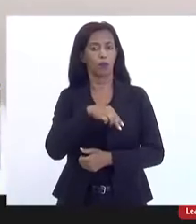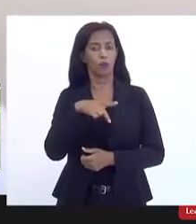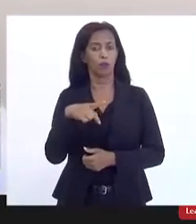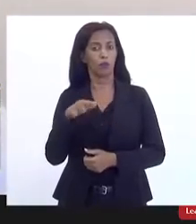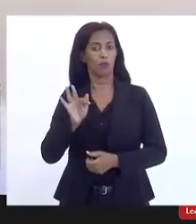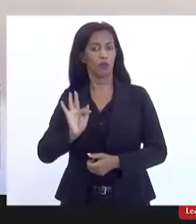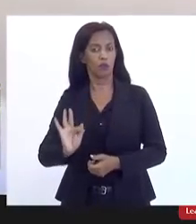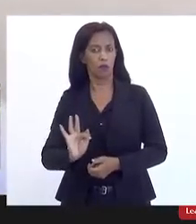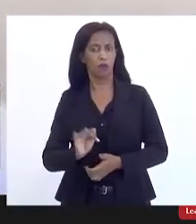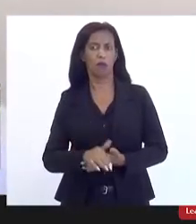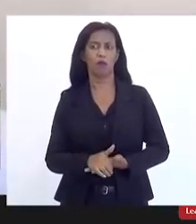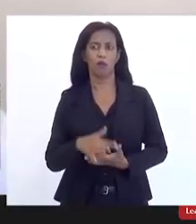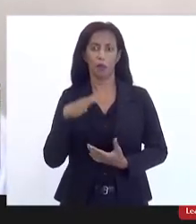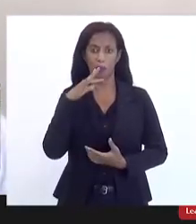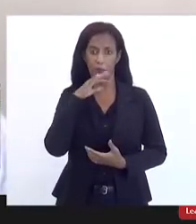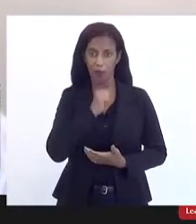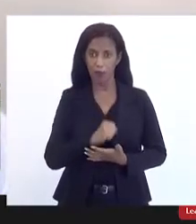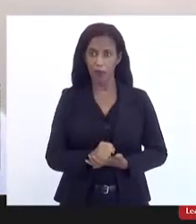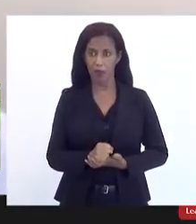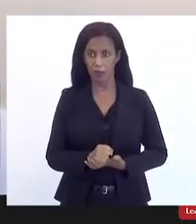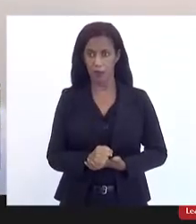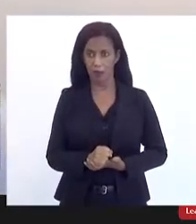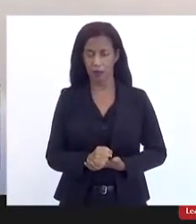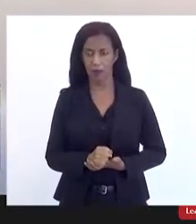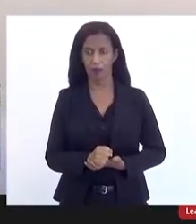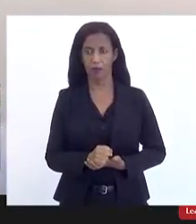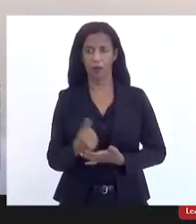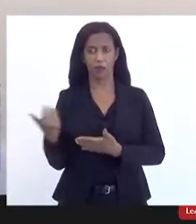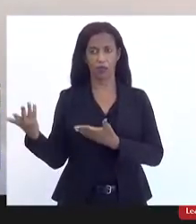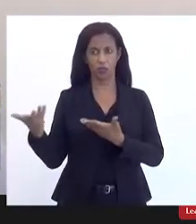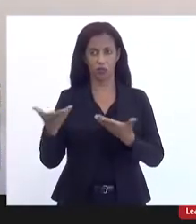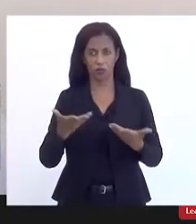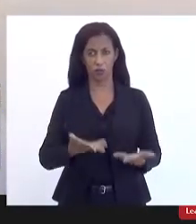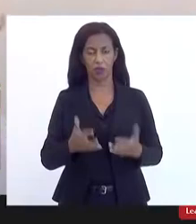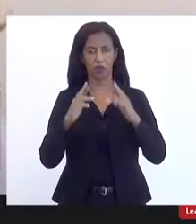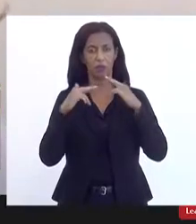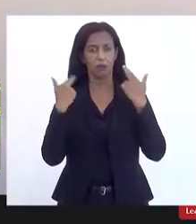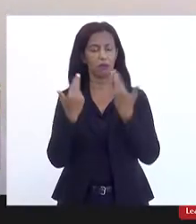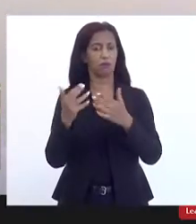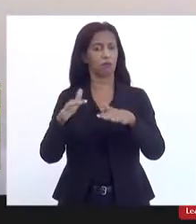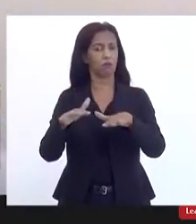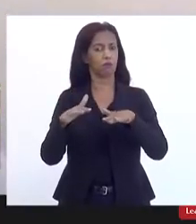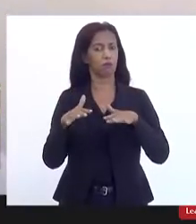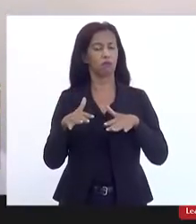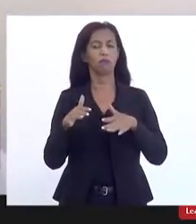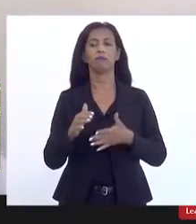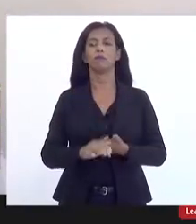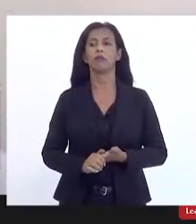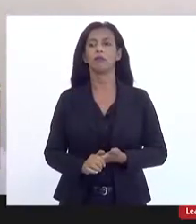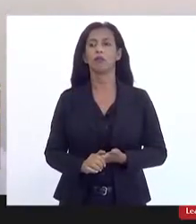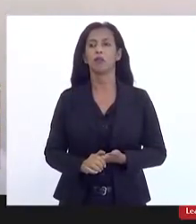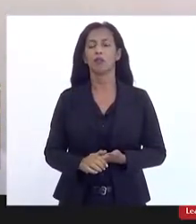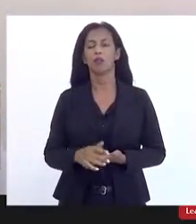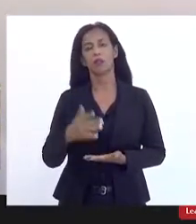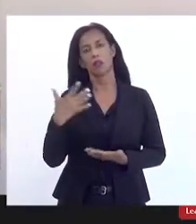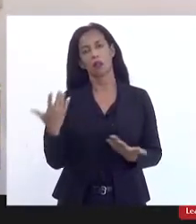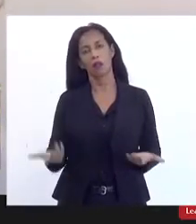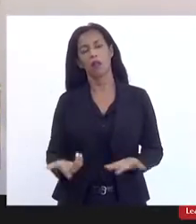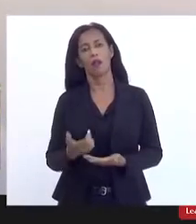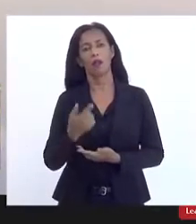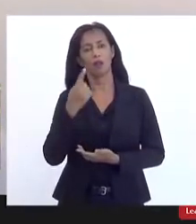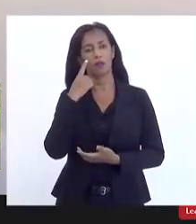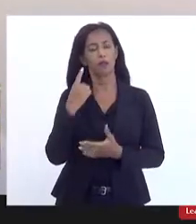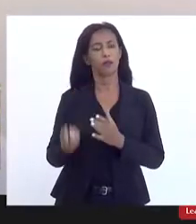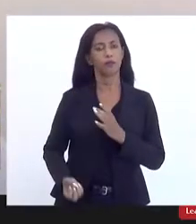Federal então perceba a gente traz aqui para a audiência alguns municípios e óbvio isso